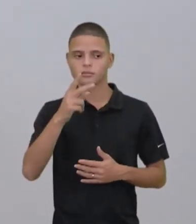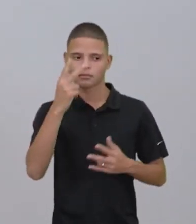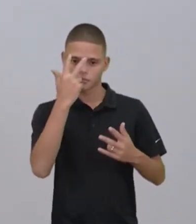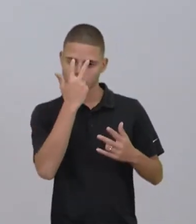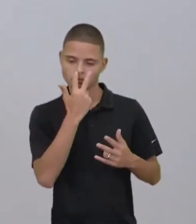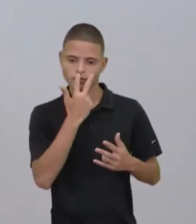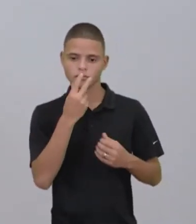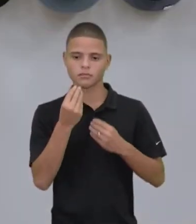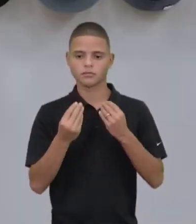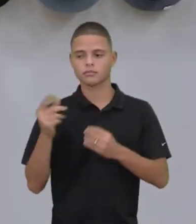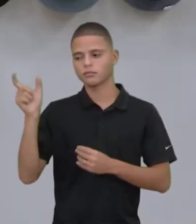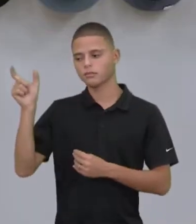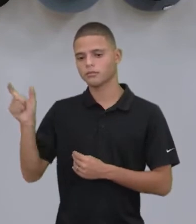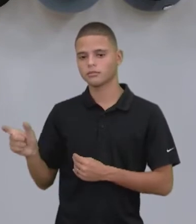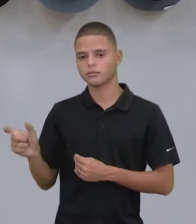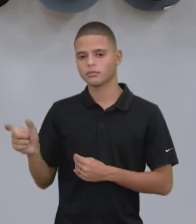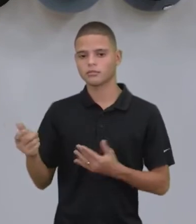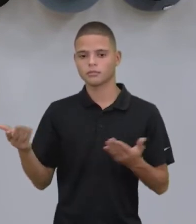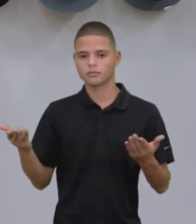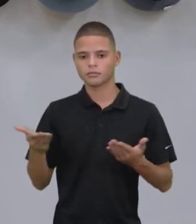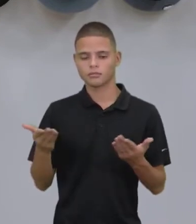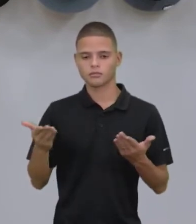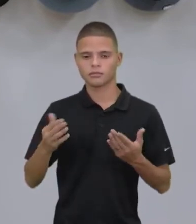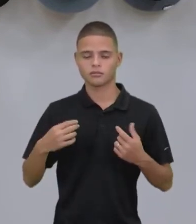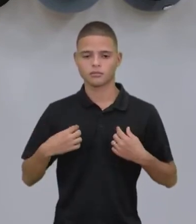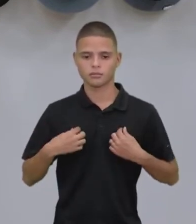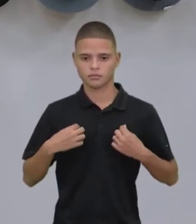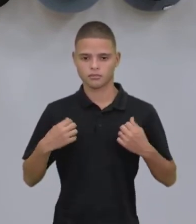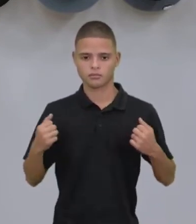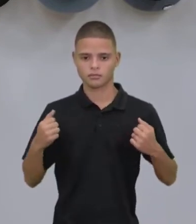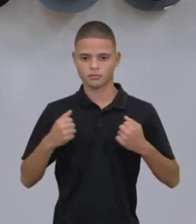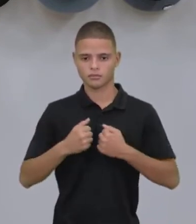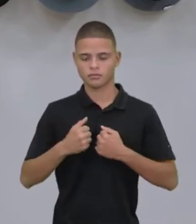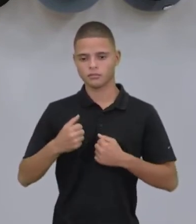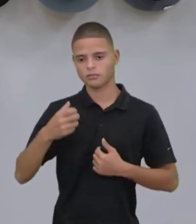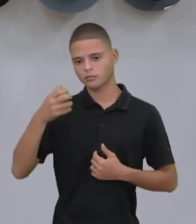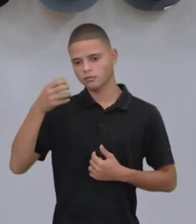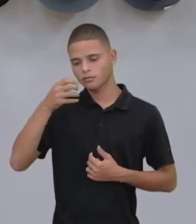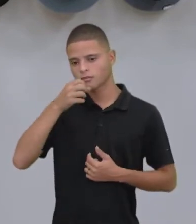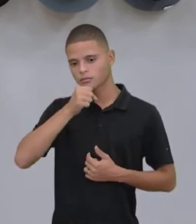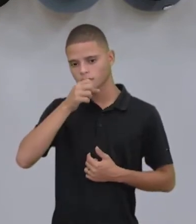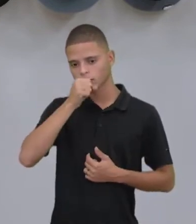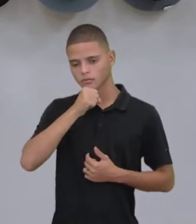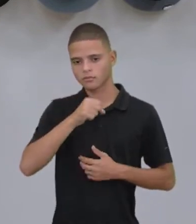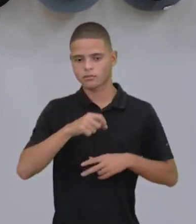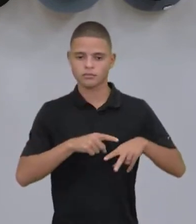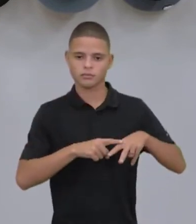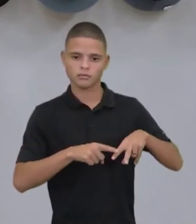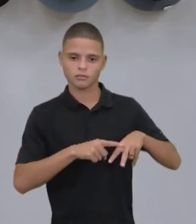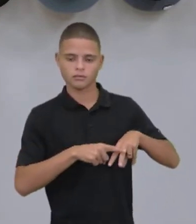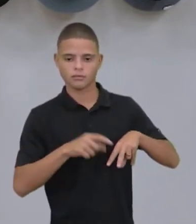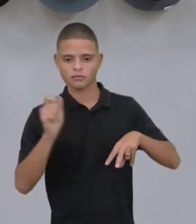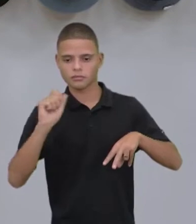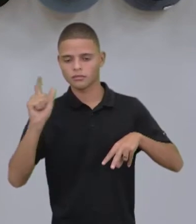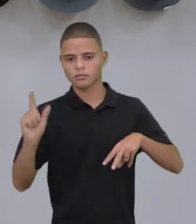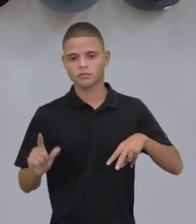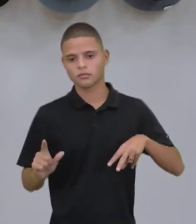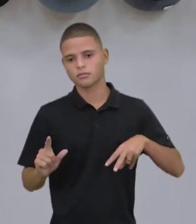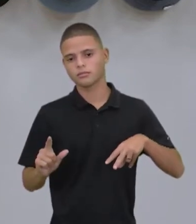vestida hoje. Bom, hoje eu estou com uma blusa laranja, né, calça jeans azul,